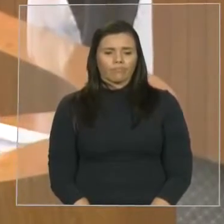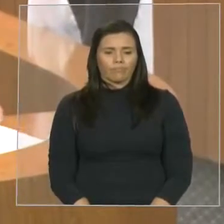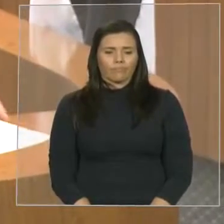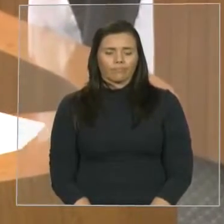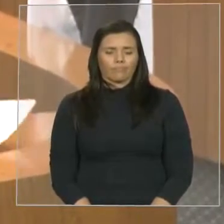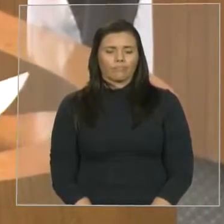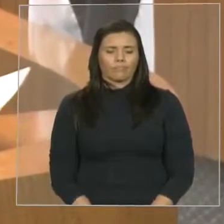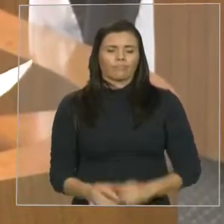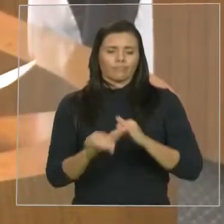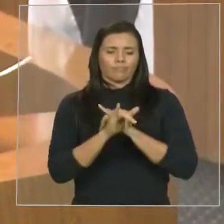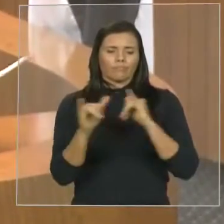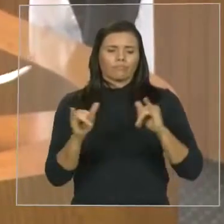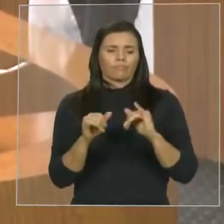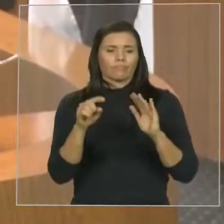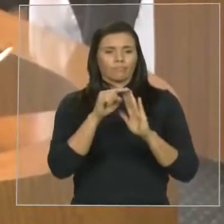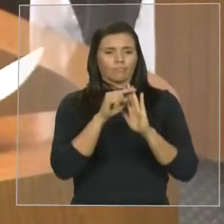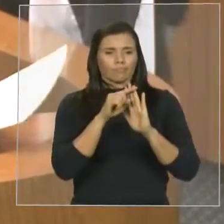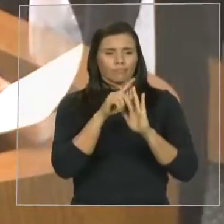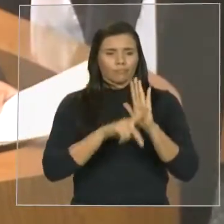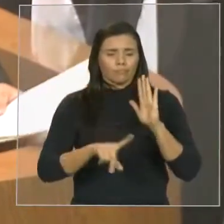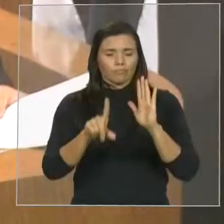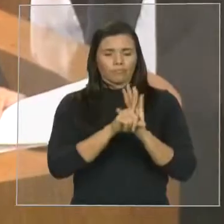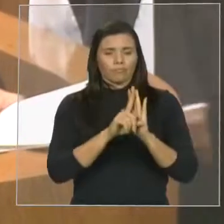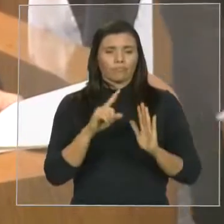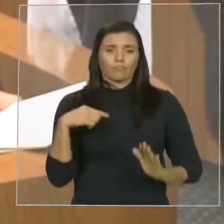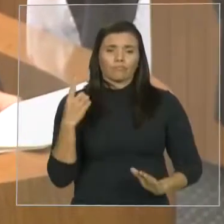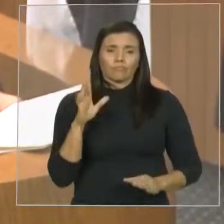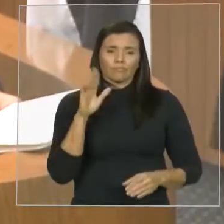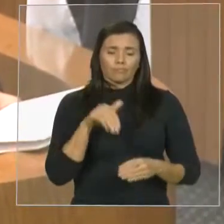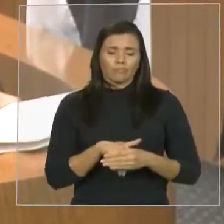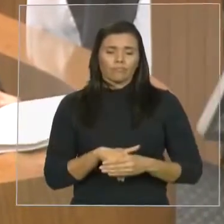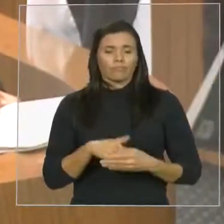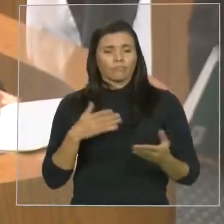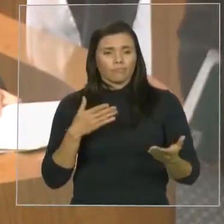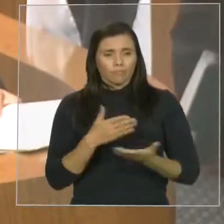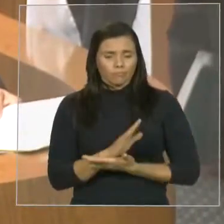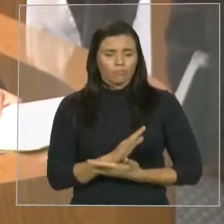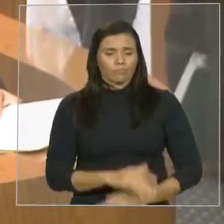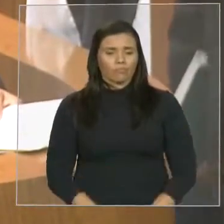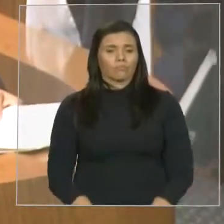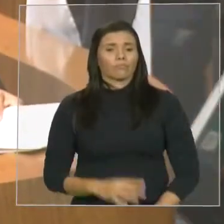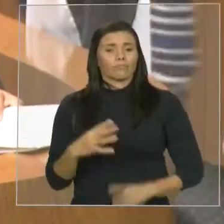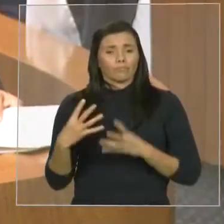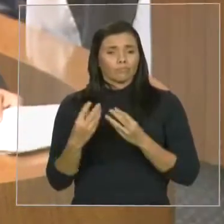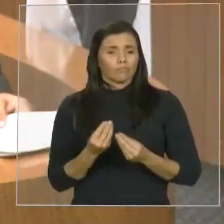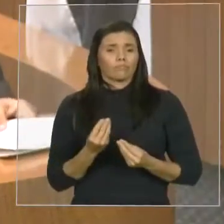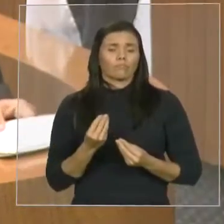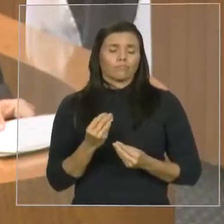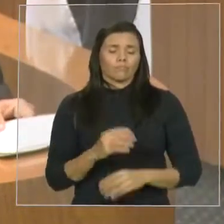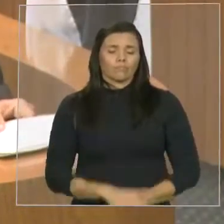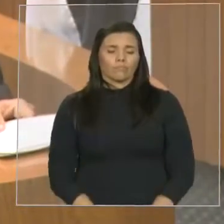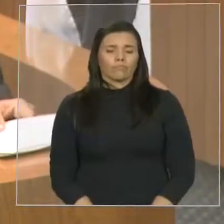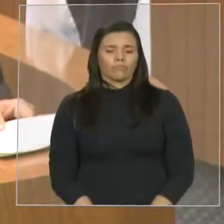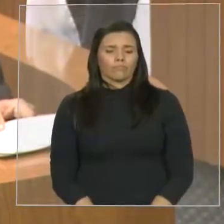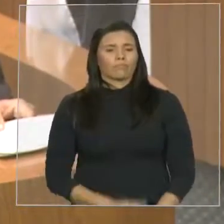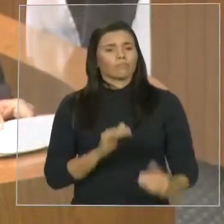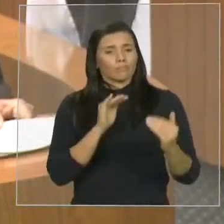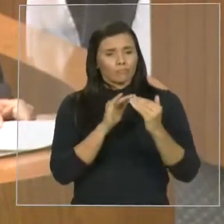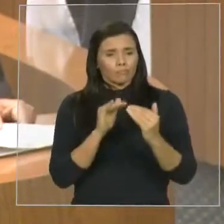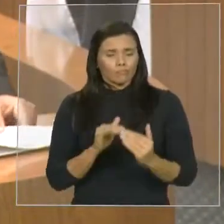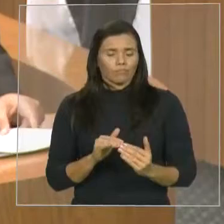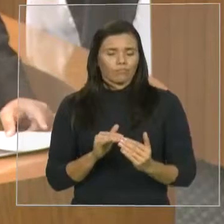destacar o projeto de lei que votamos há pouco e aprovamos por unanimidade, projeto de lei que